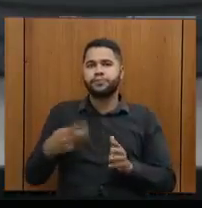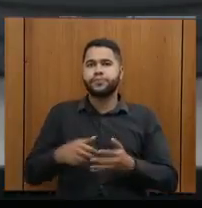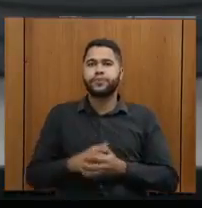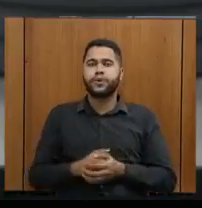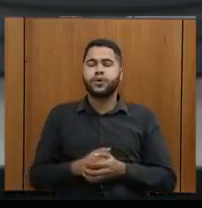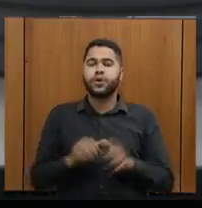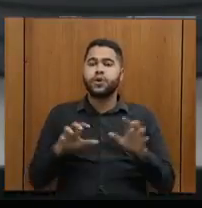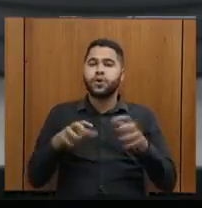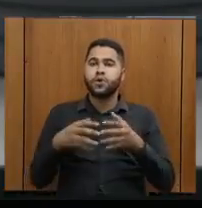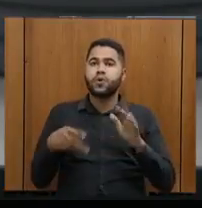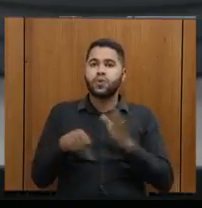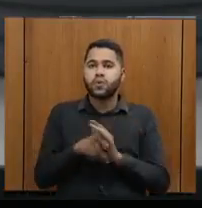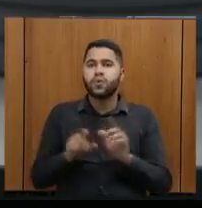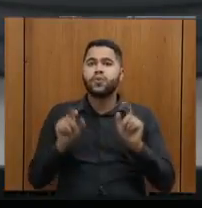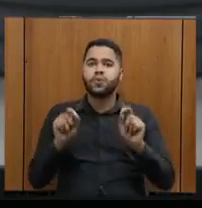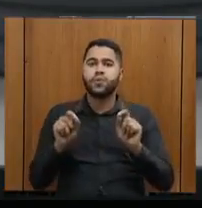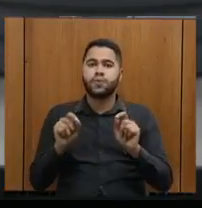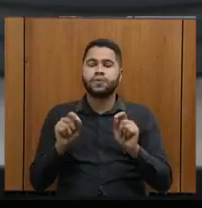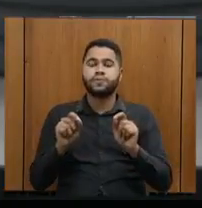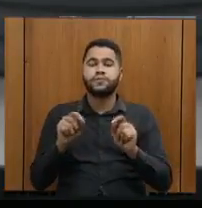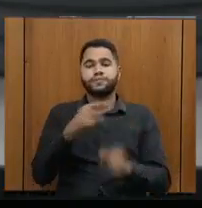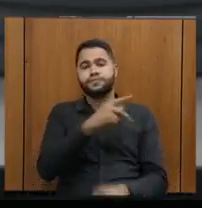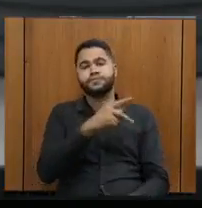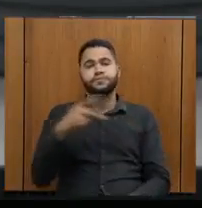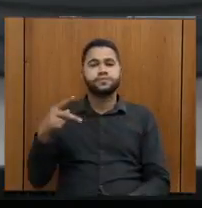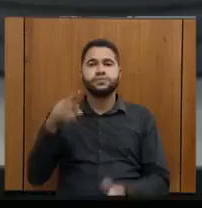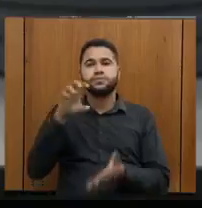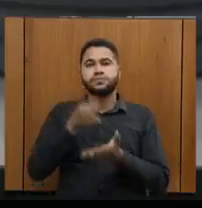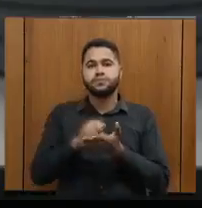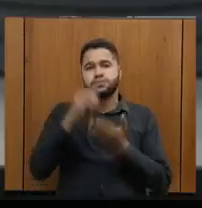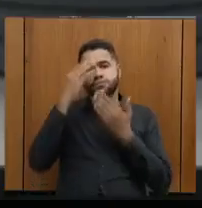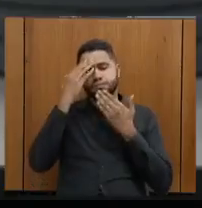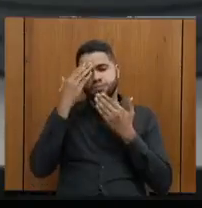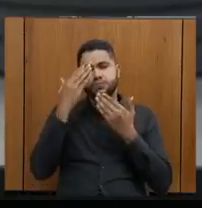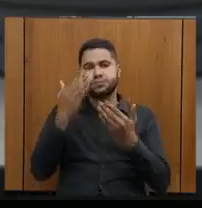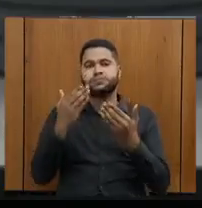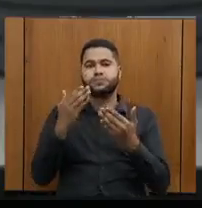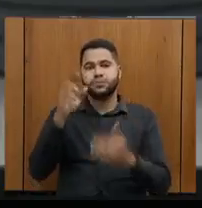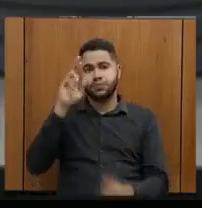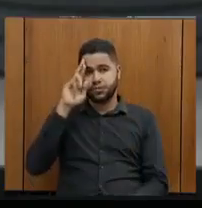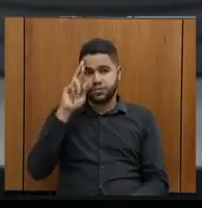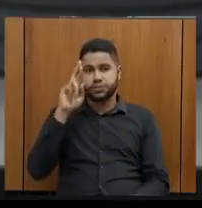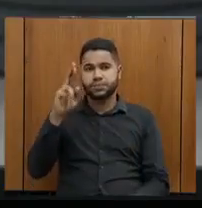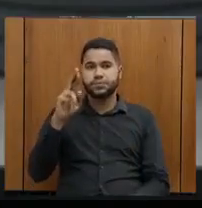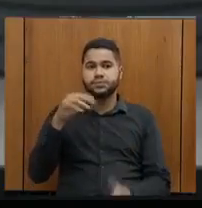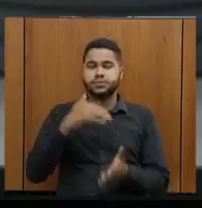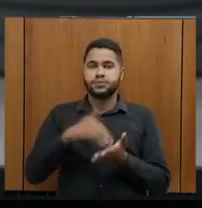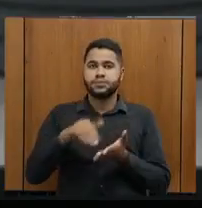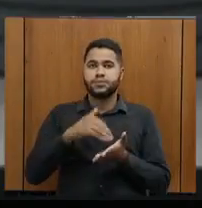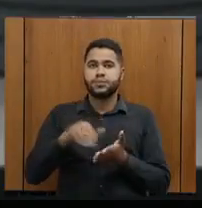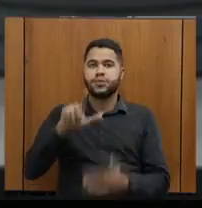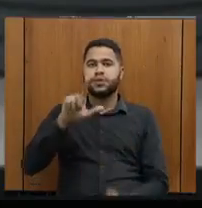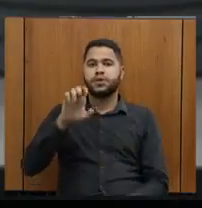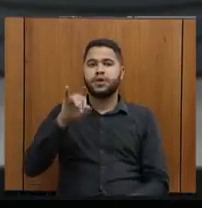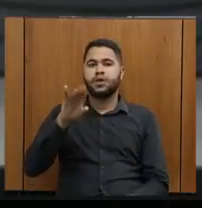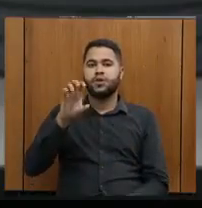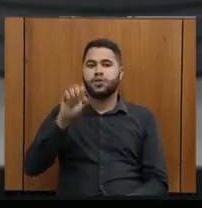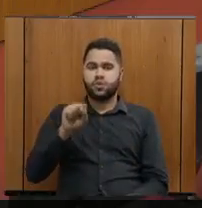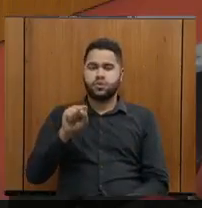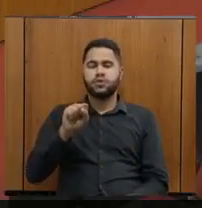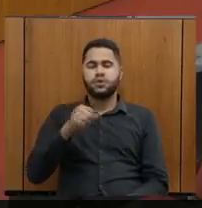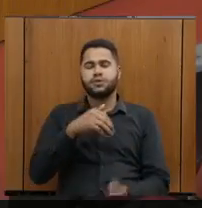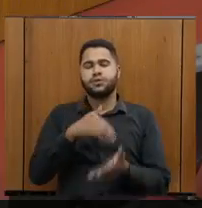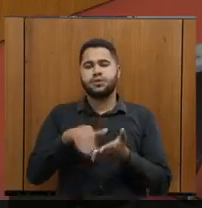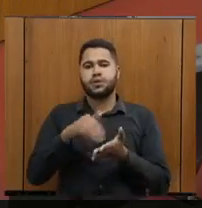Composição da mesa. A presidência nos registra e agradece a presença do senhor secretário Leônus Oliveira, secretário de